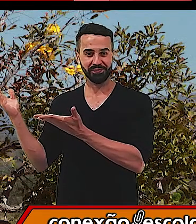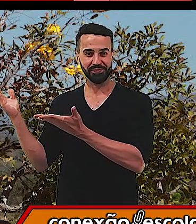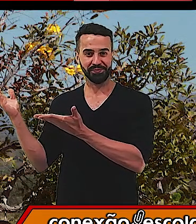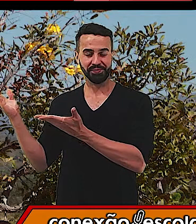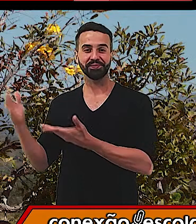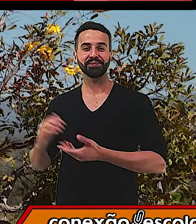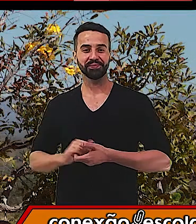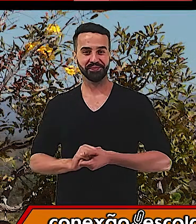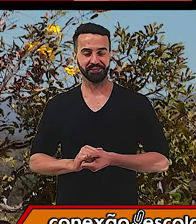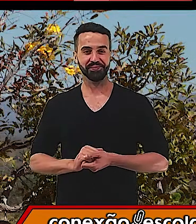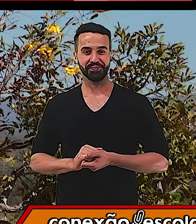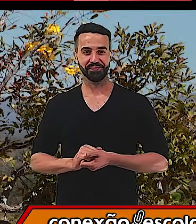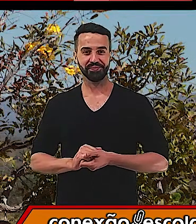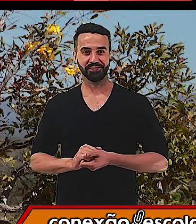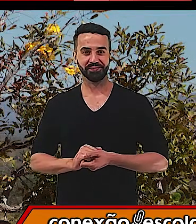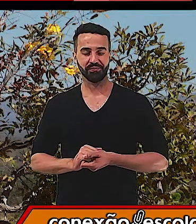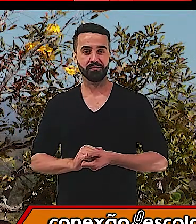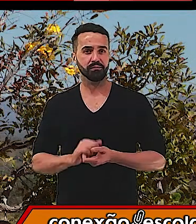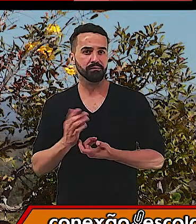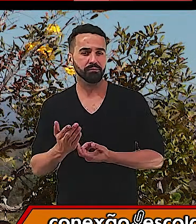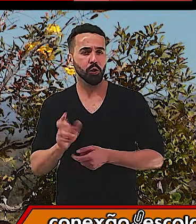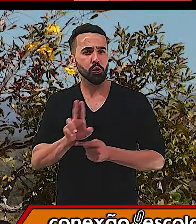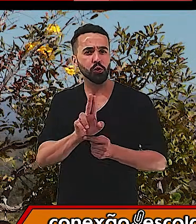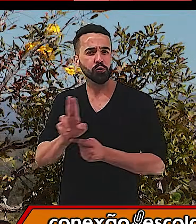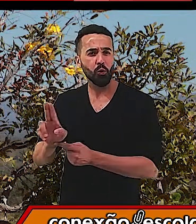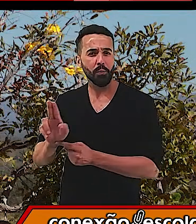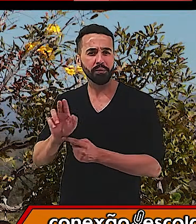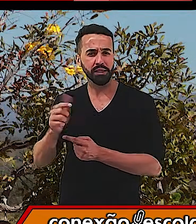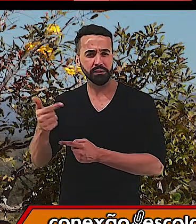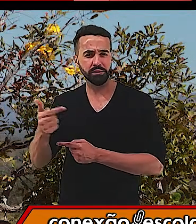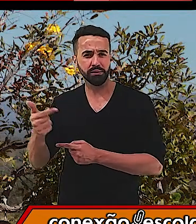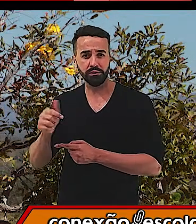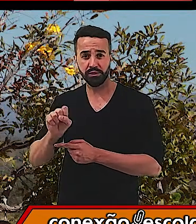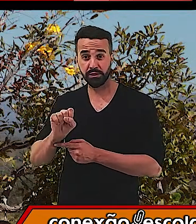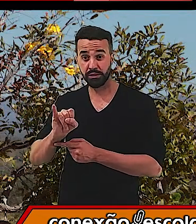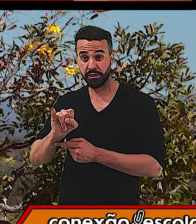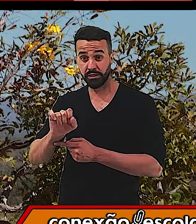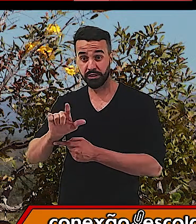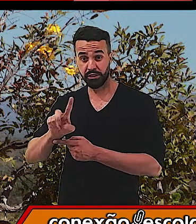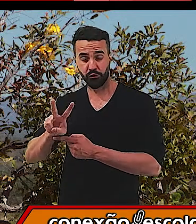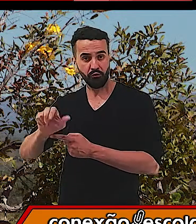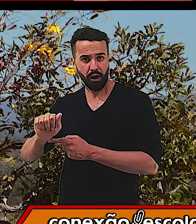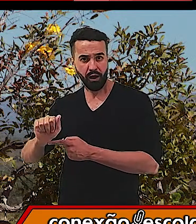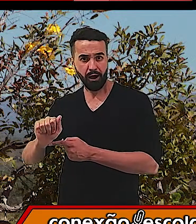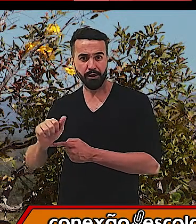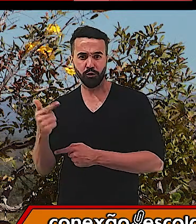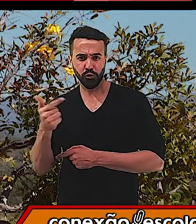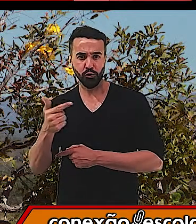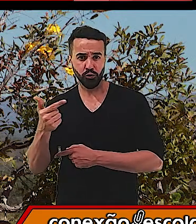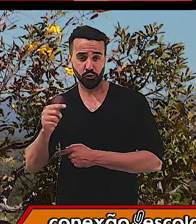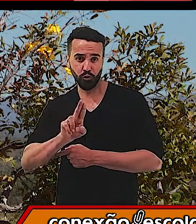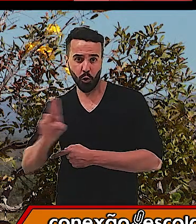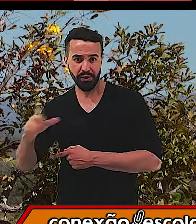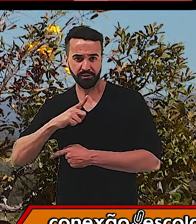Silva. Será que esse sobrenome Silva é um sobrenome comum? Olha só, eu descobri